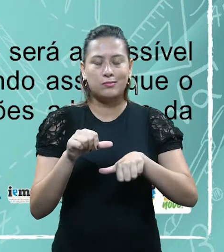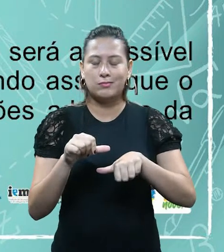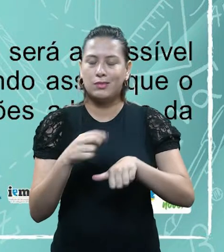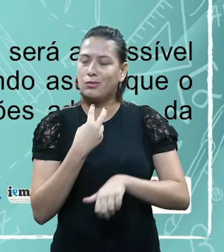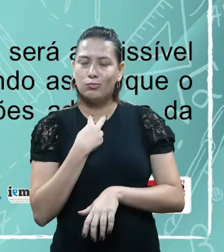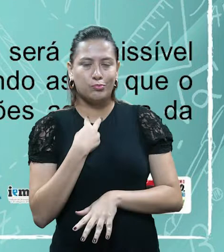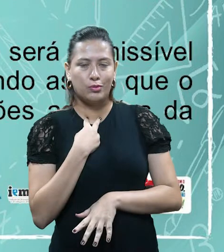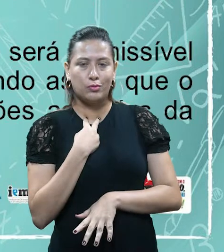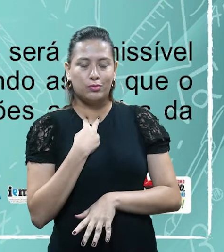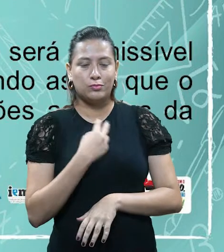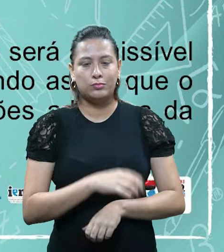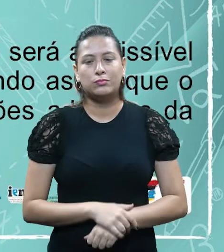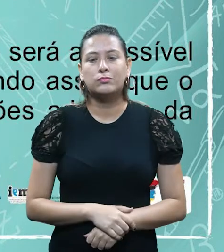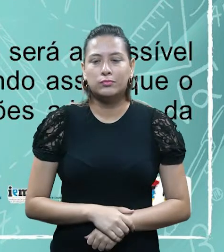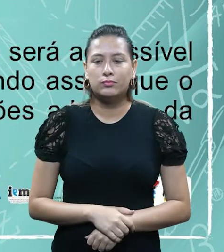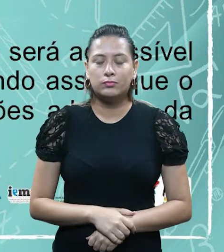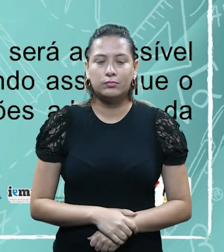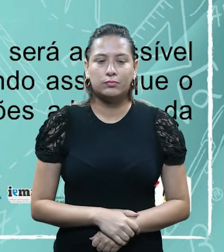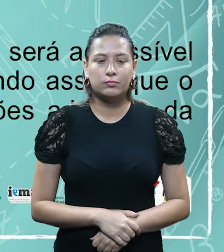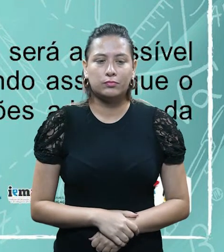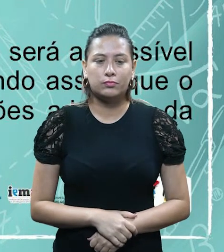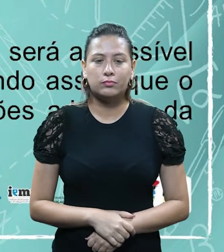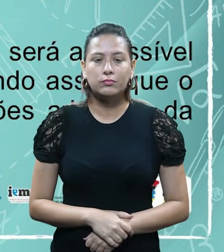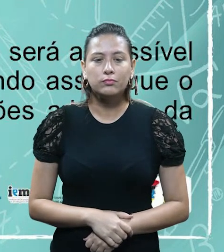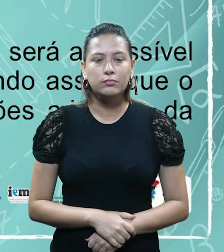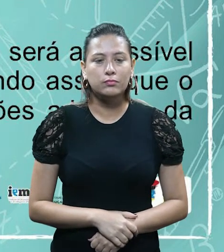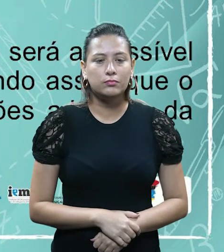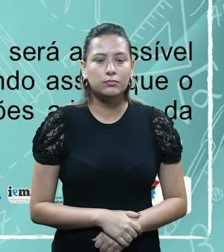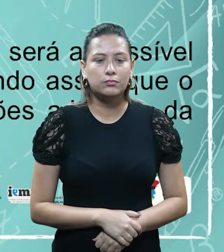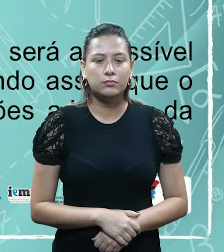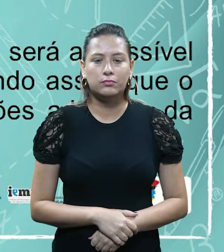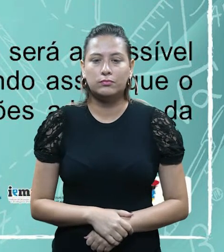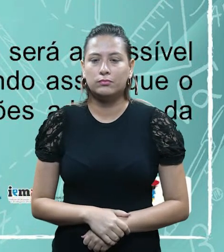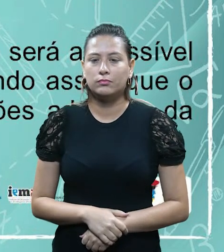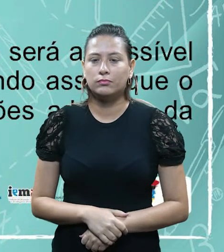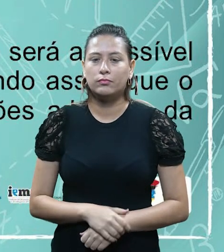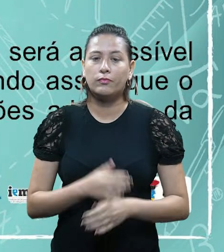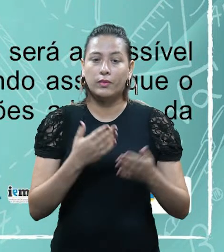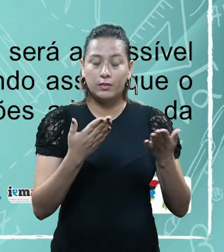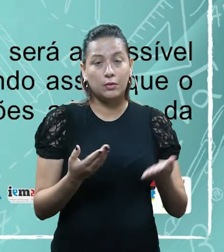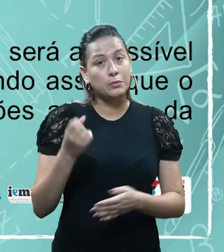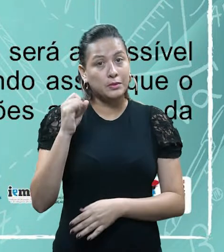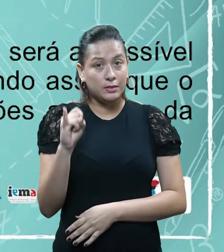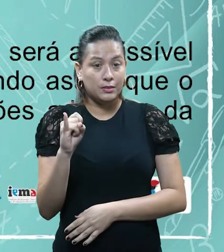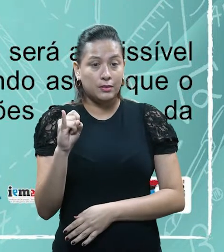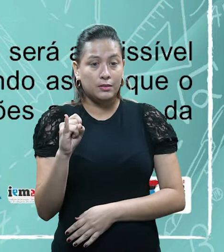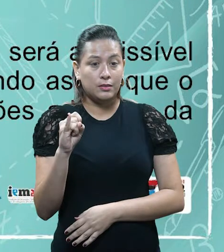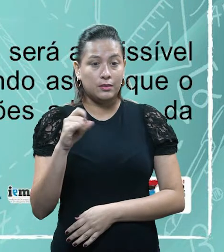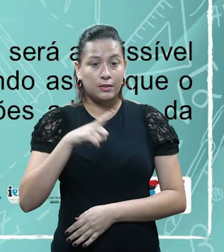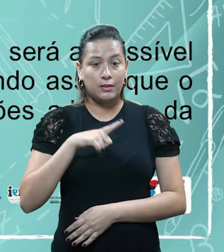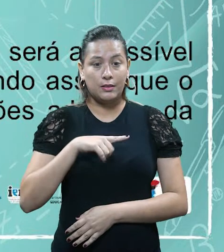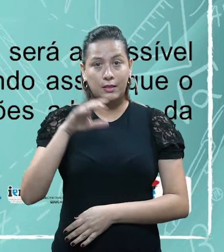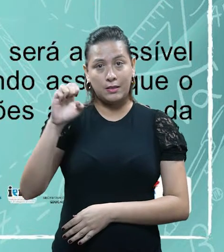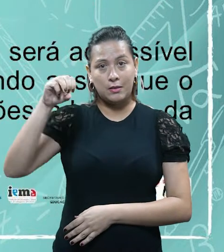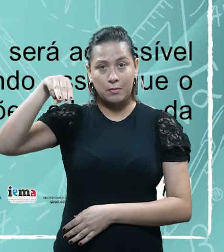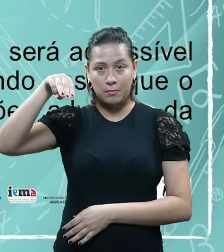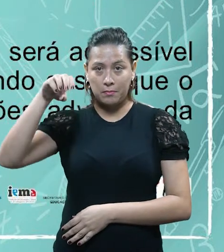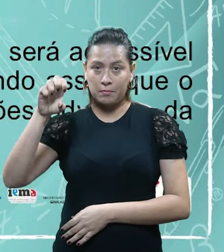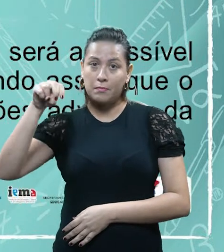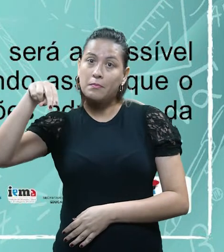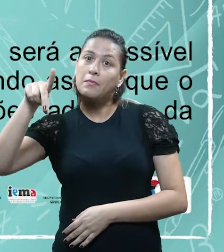acontecer. É justamente essa ressalva que eu falei para vocês, né, então, por meio de emenda constitucional, poderá haver uma